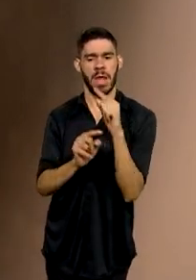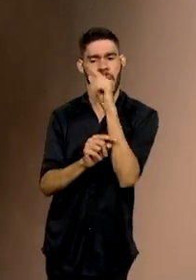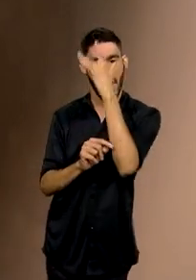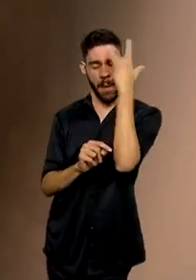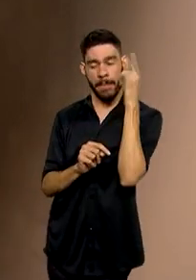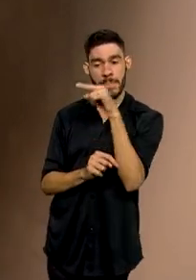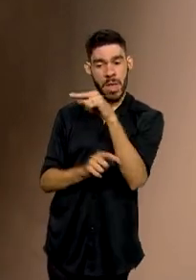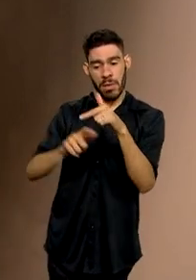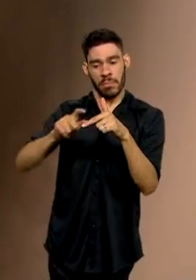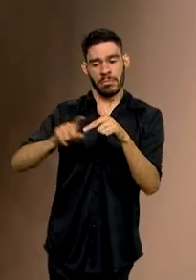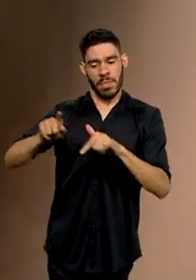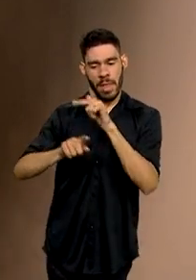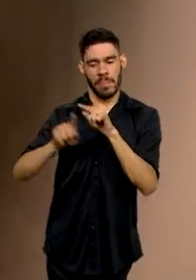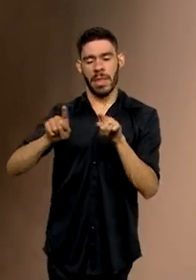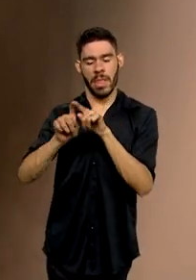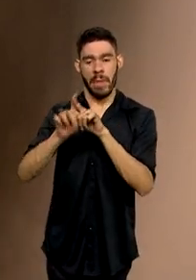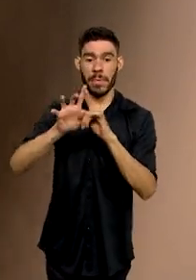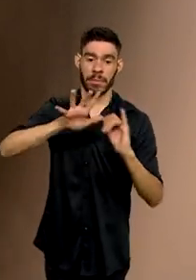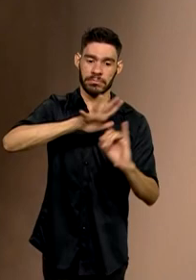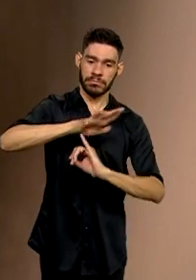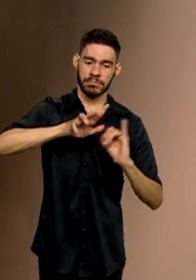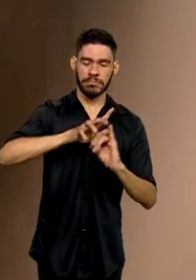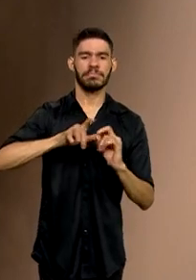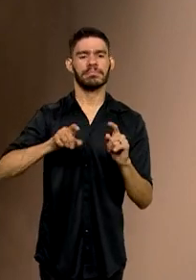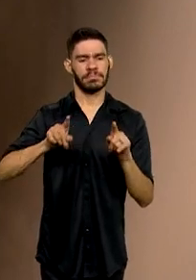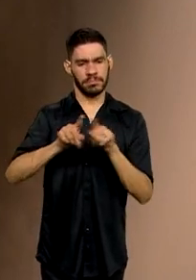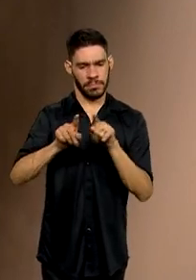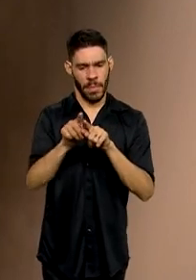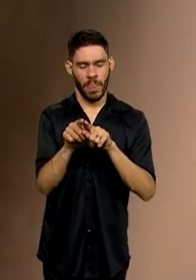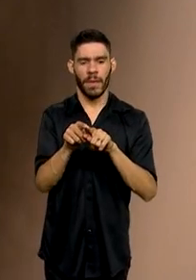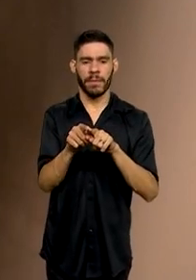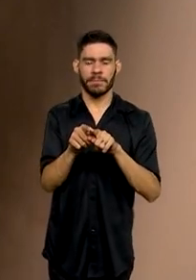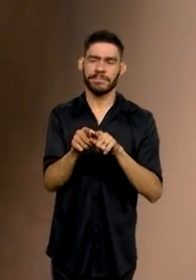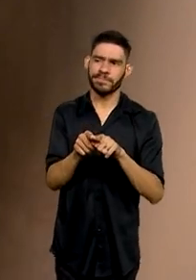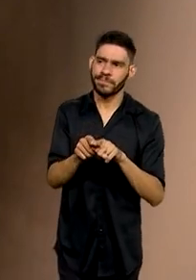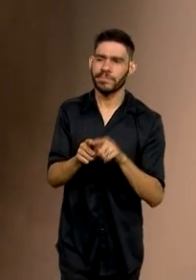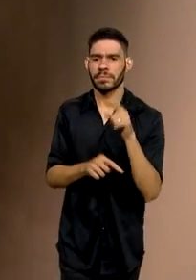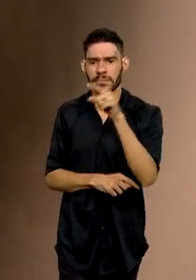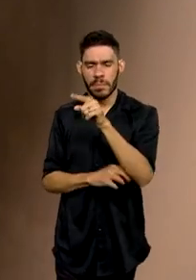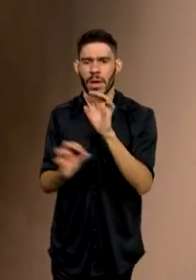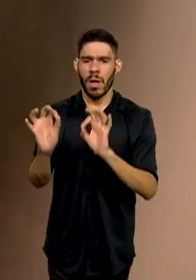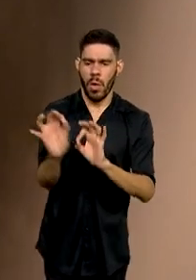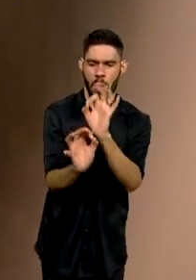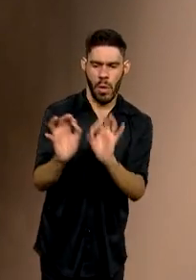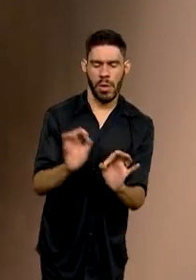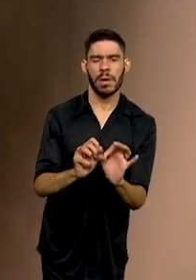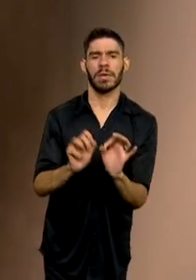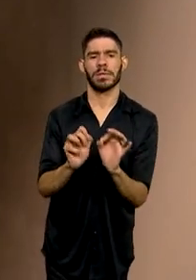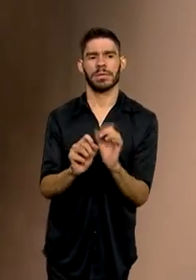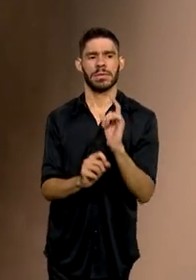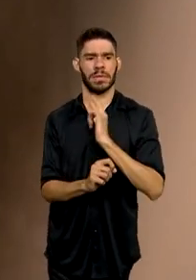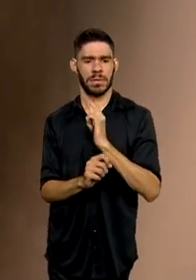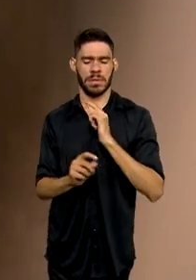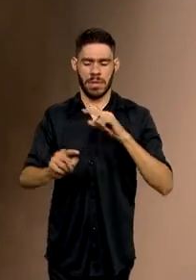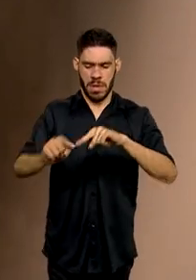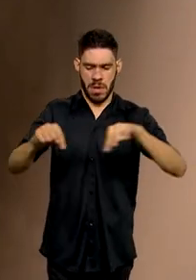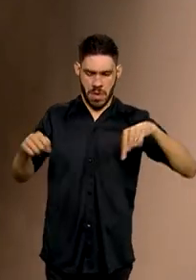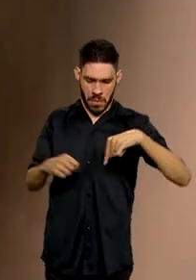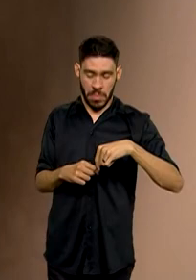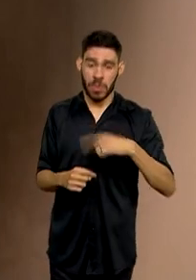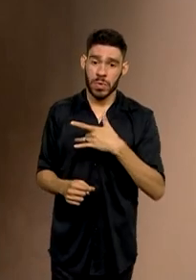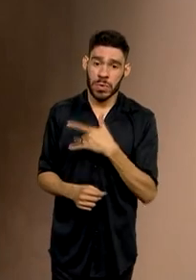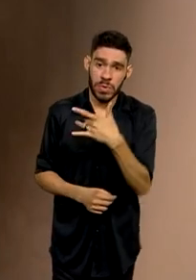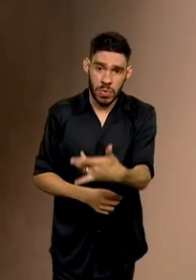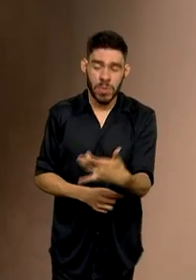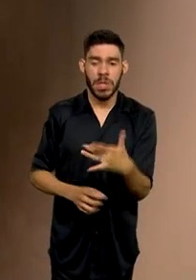Mas, trabalhamos também com as entidades. As entidades que, está ali organizada uma cozinha solidária.